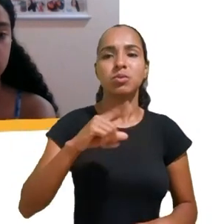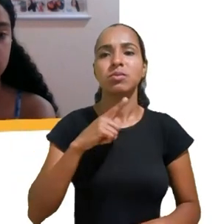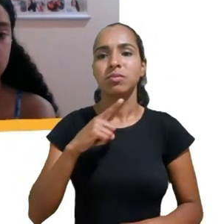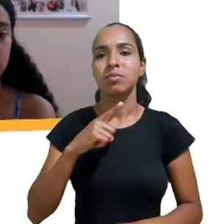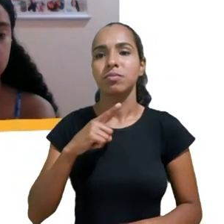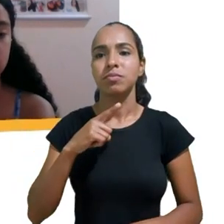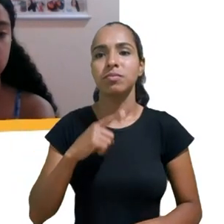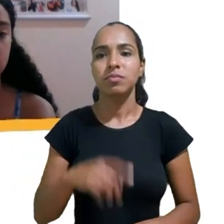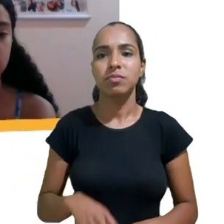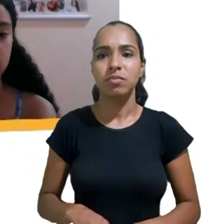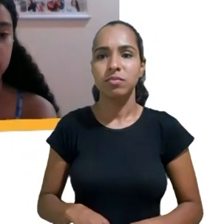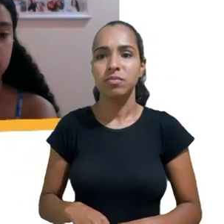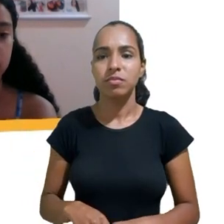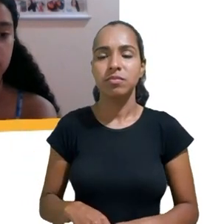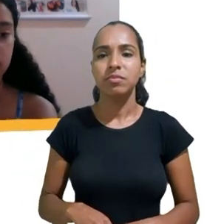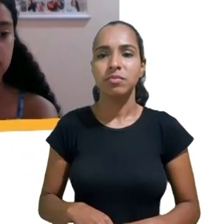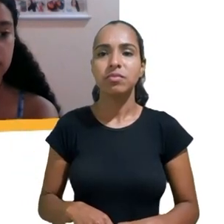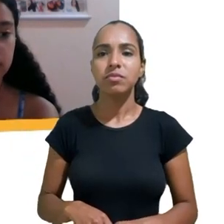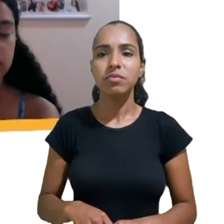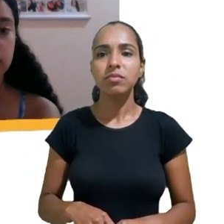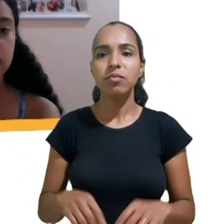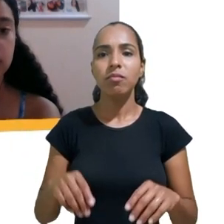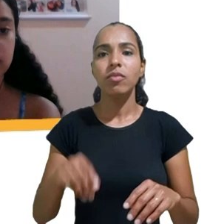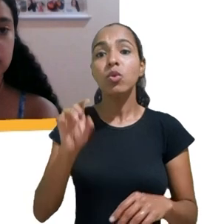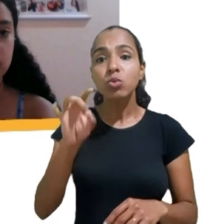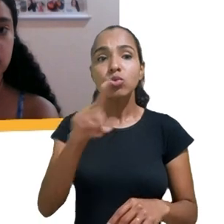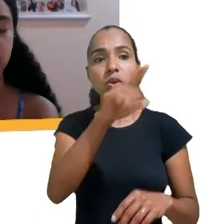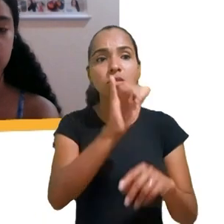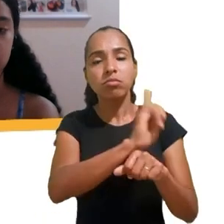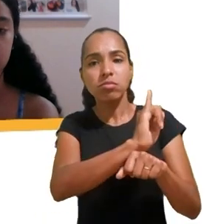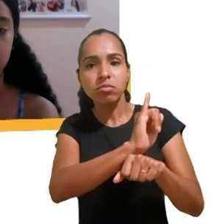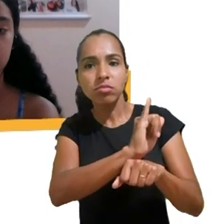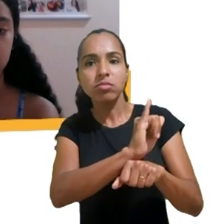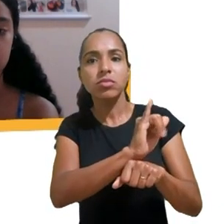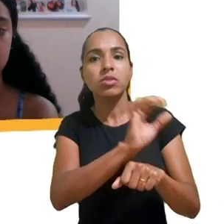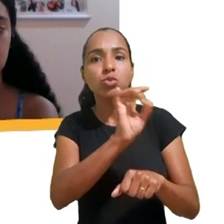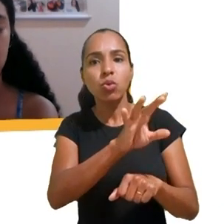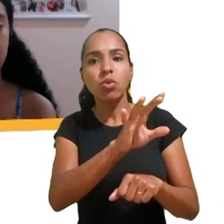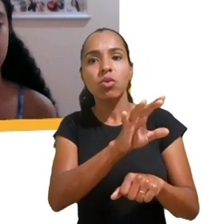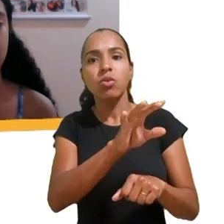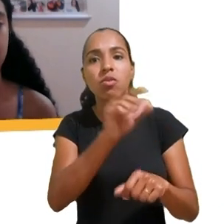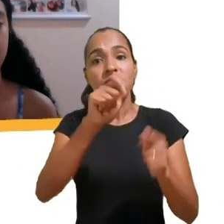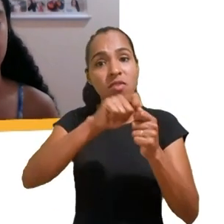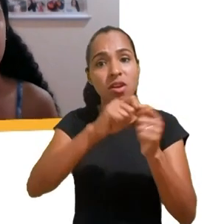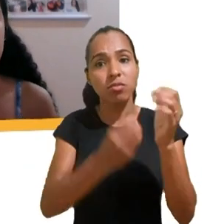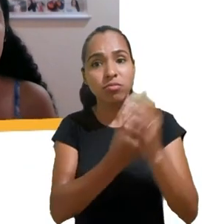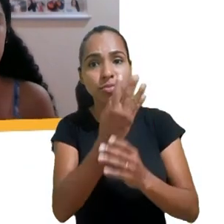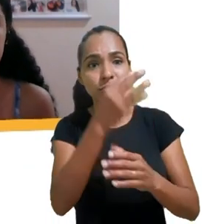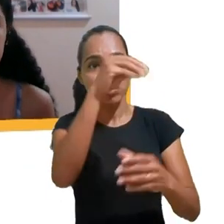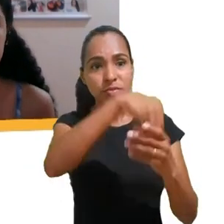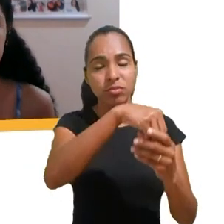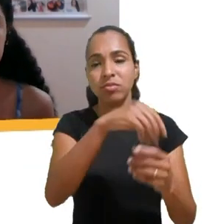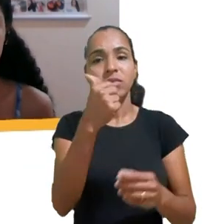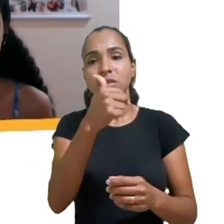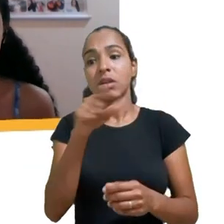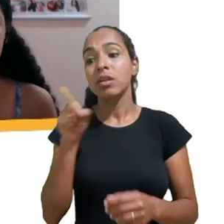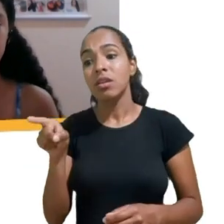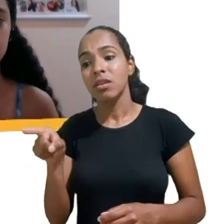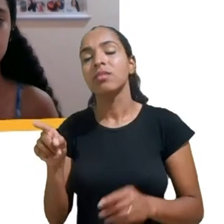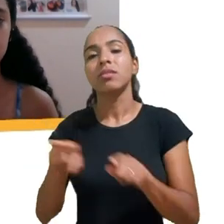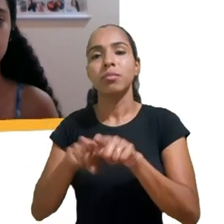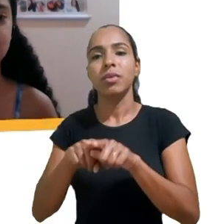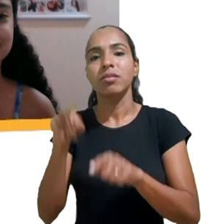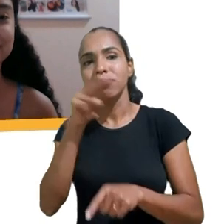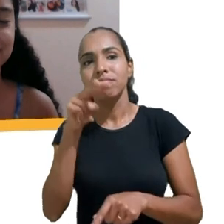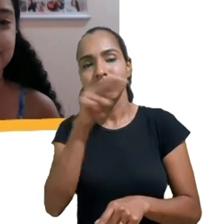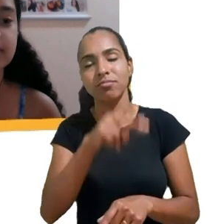produzindo esse tipo de conteúdo, mas afeta todas as crianças. E aí, obrigada, Renata. E aí, Rafael, acho que ainda por